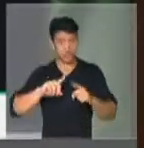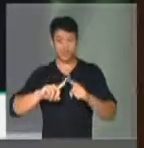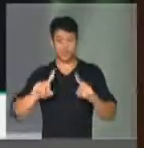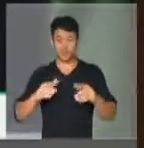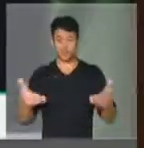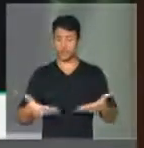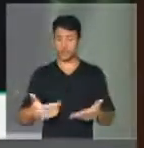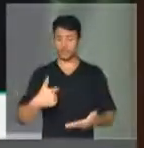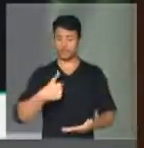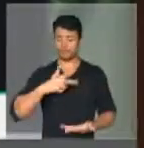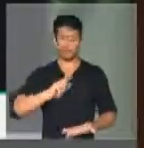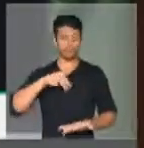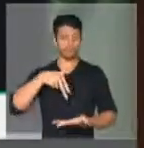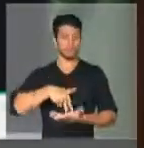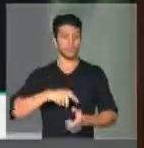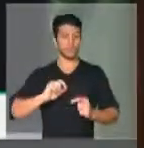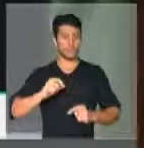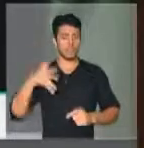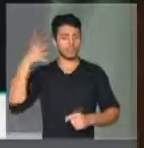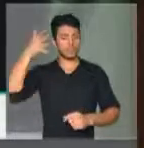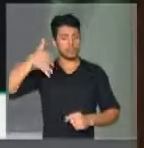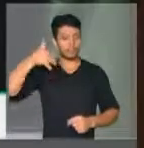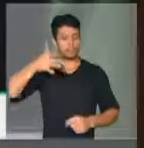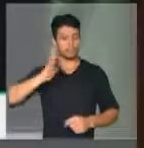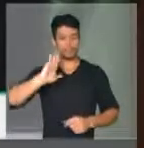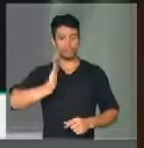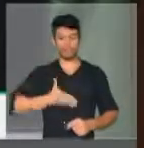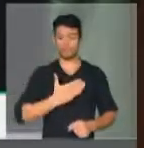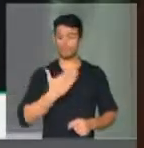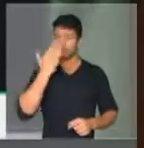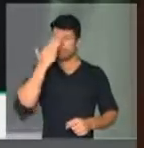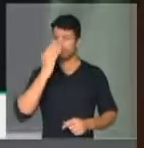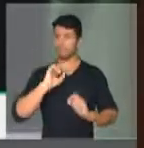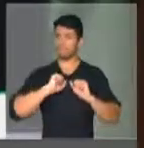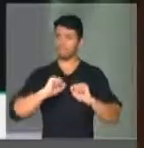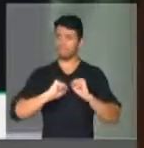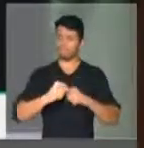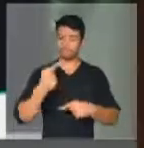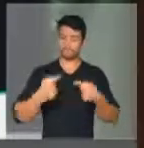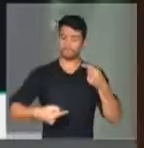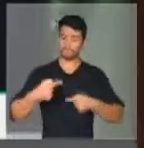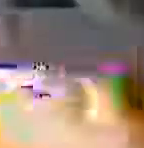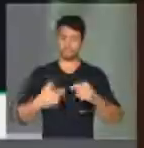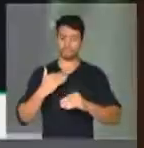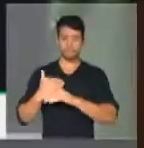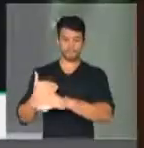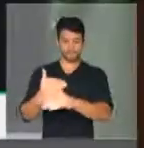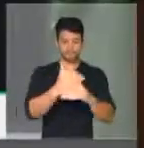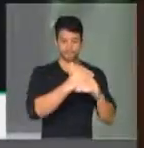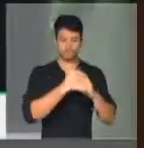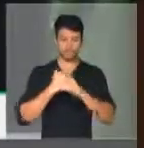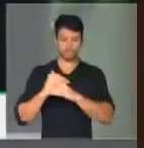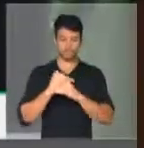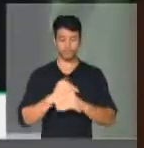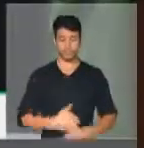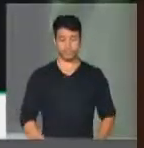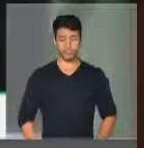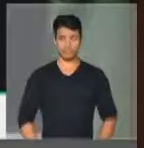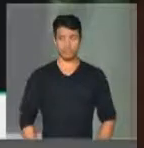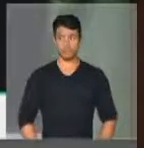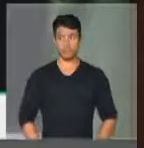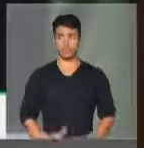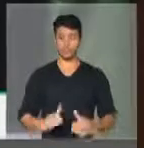nesta casa em condição qualificada de fazer o debate, de acompanhar o debate desta casa.